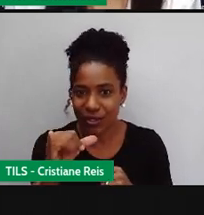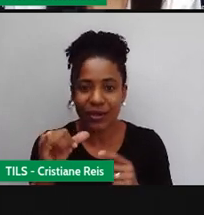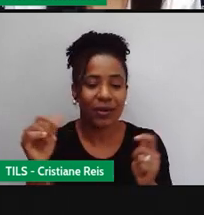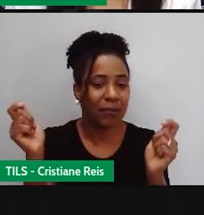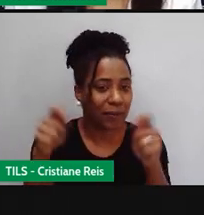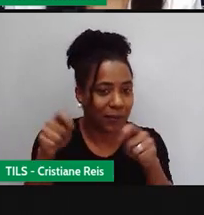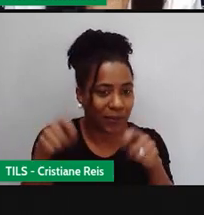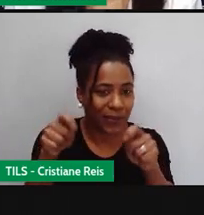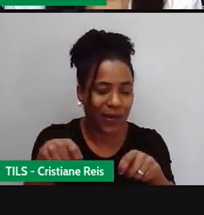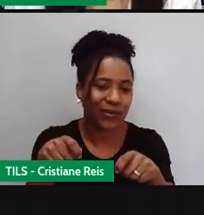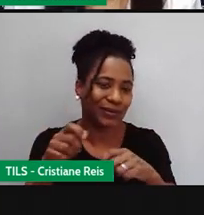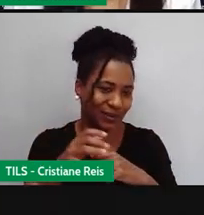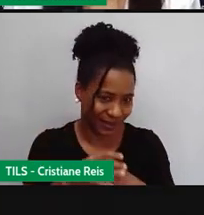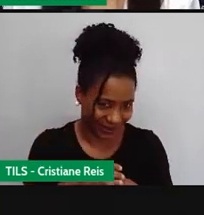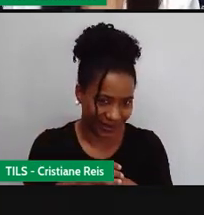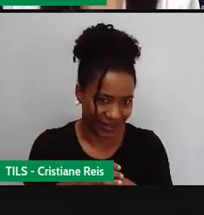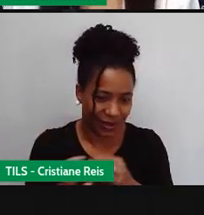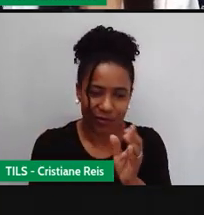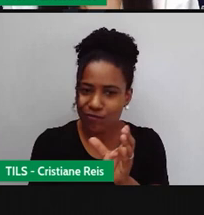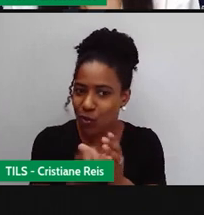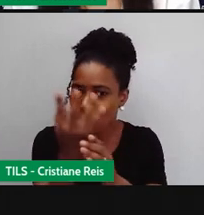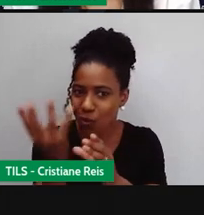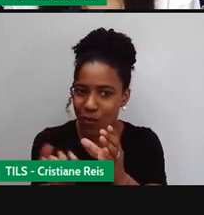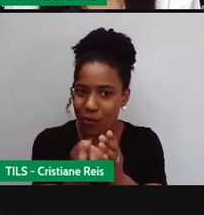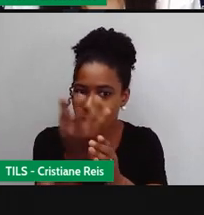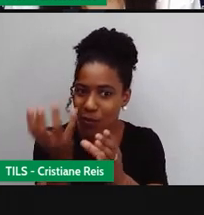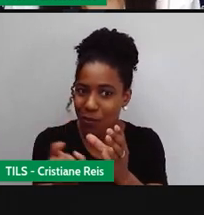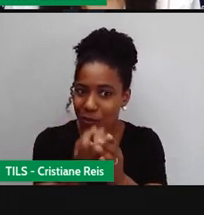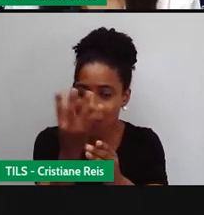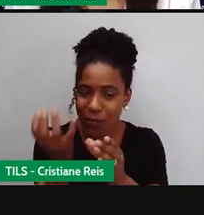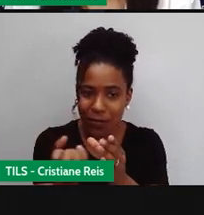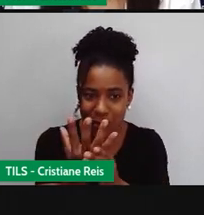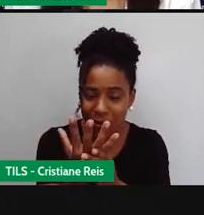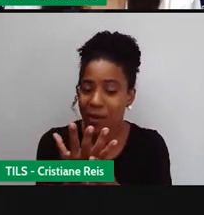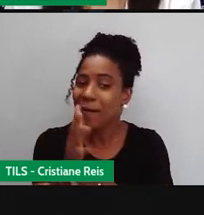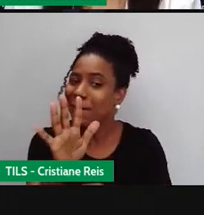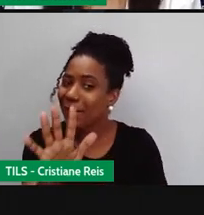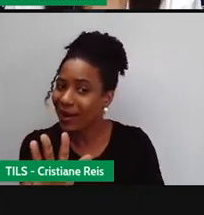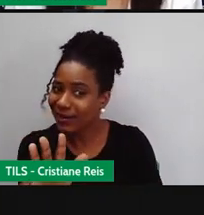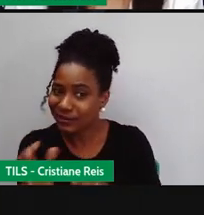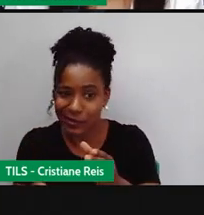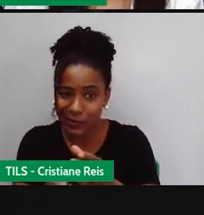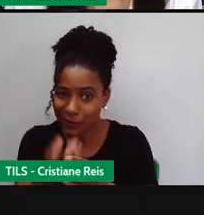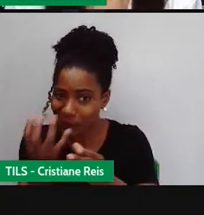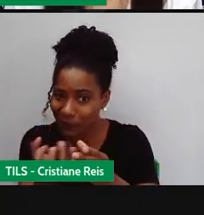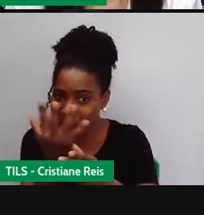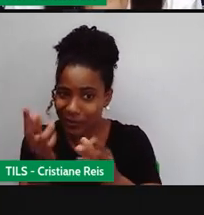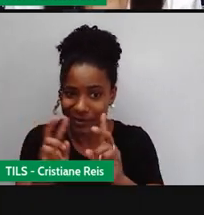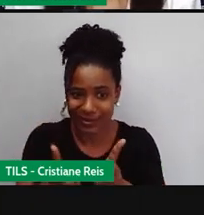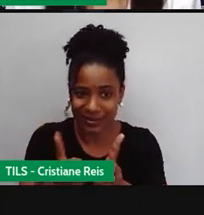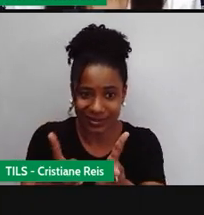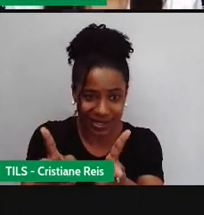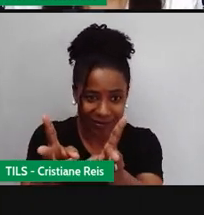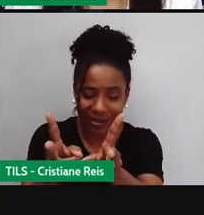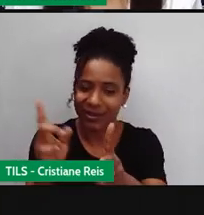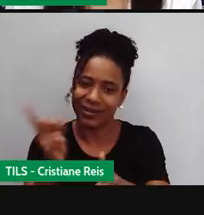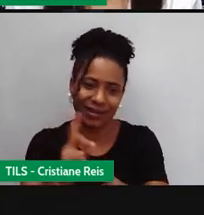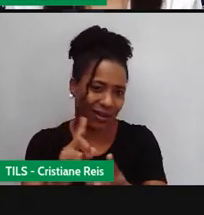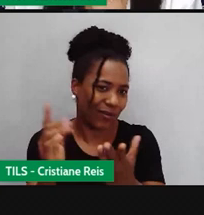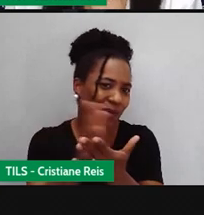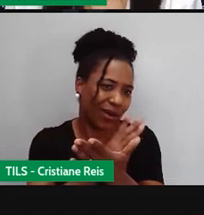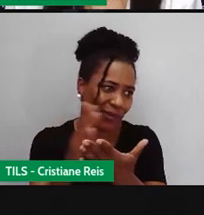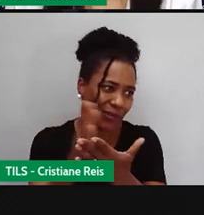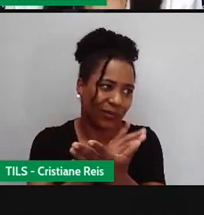naturalmente, o que não significa que todas elas sejam inesgotáveis. As fontes de energia